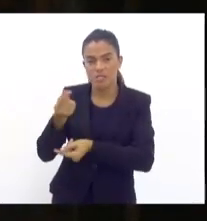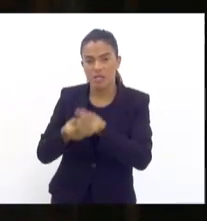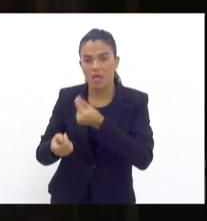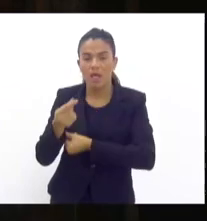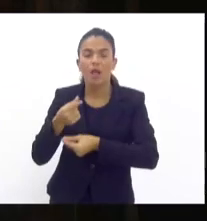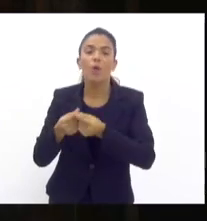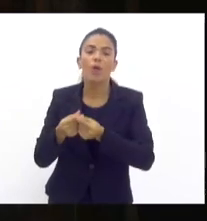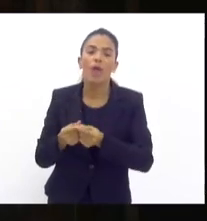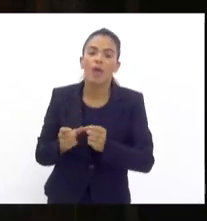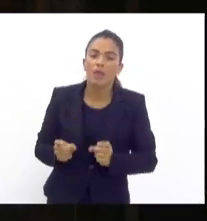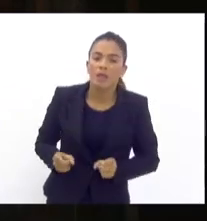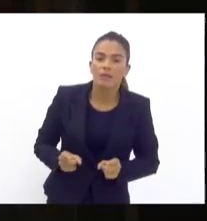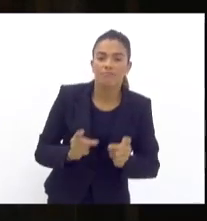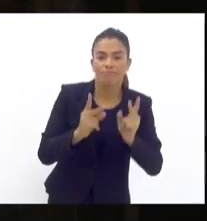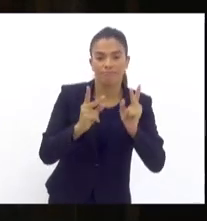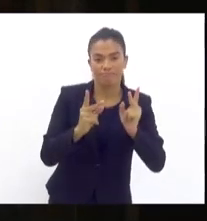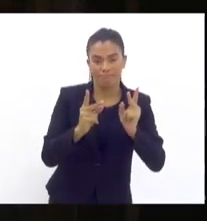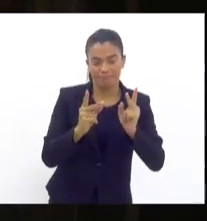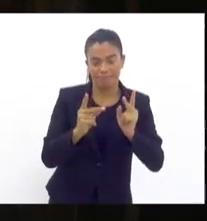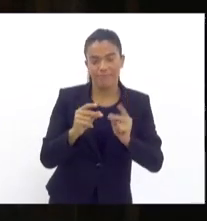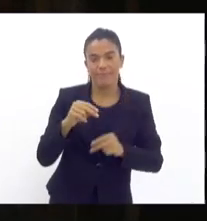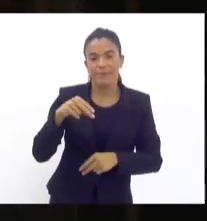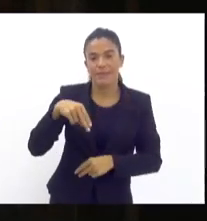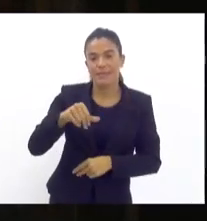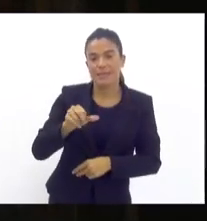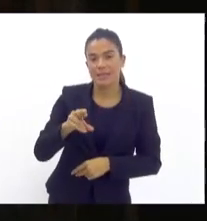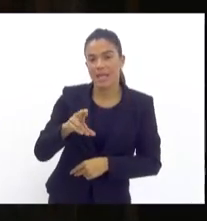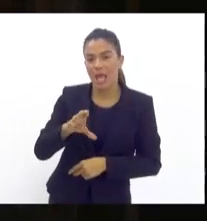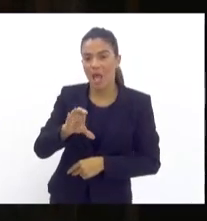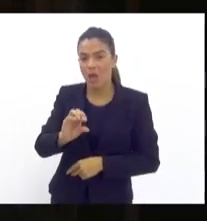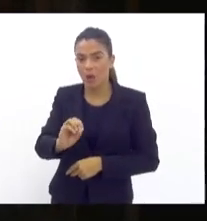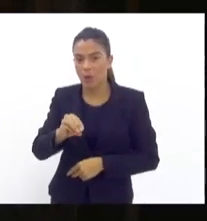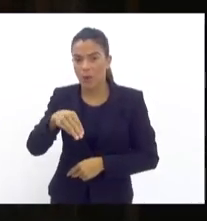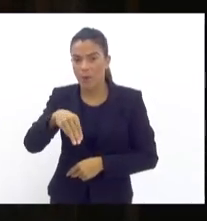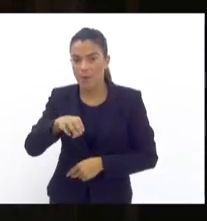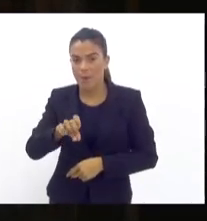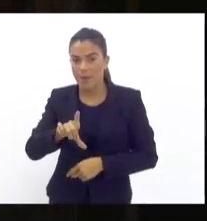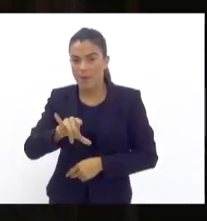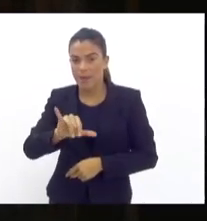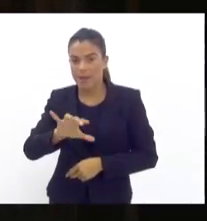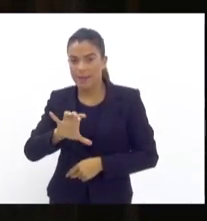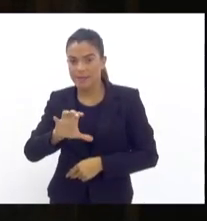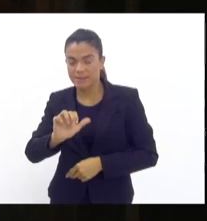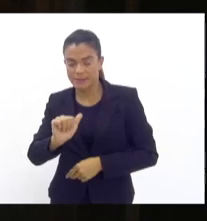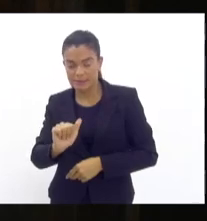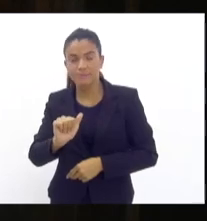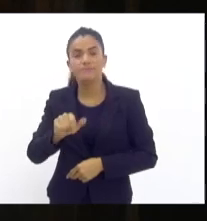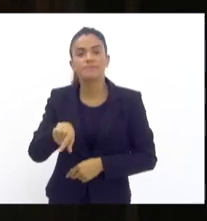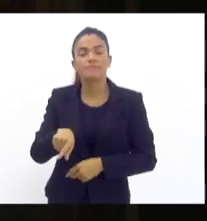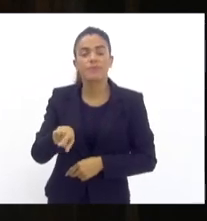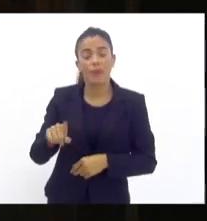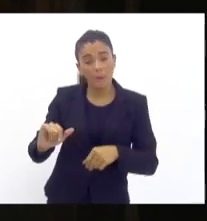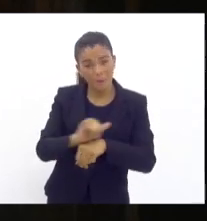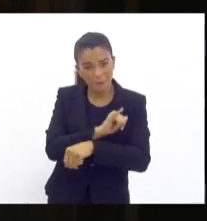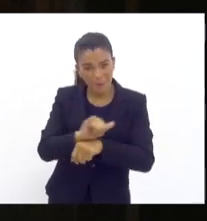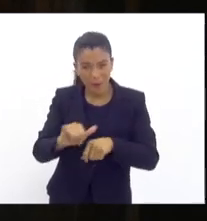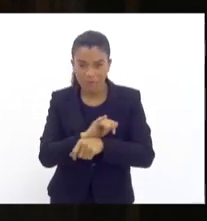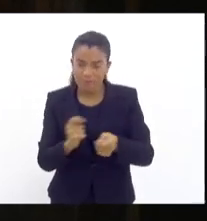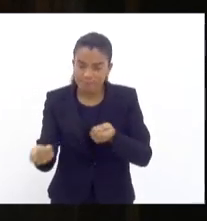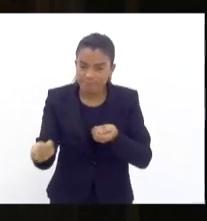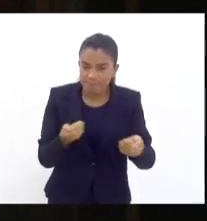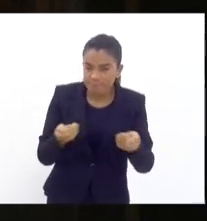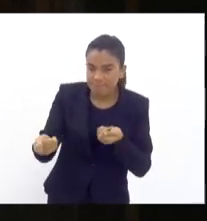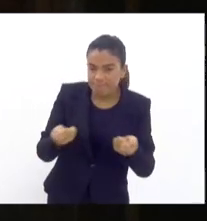narcomilícia. Então, o seria a extorsão? Um modo operante criminoso das atividades ou organizações